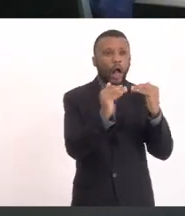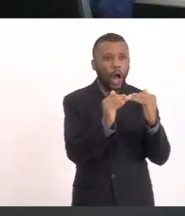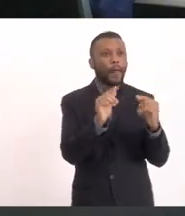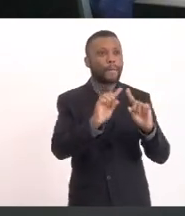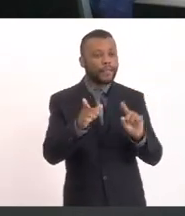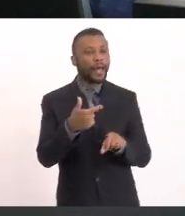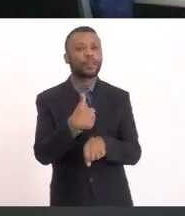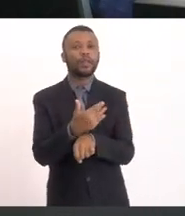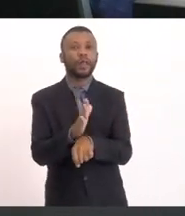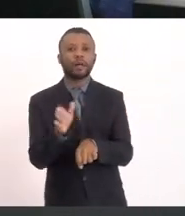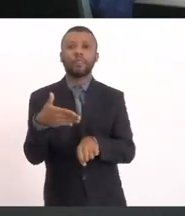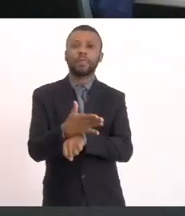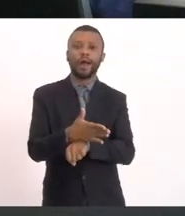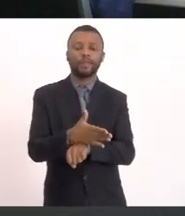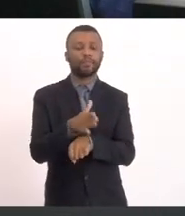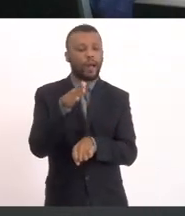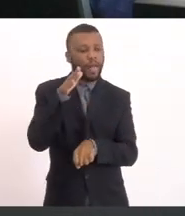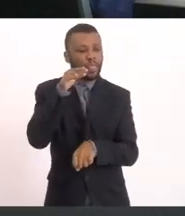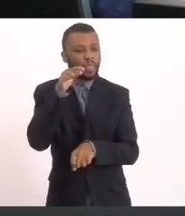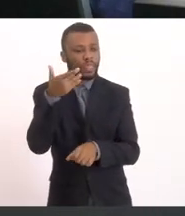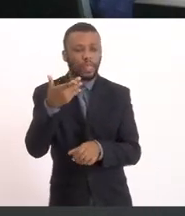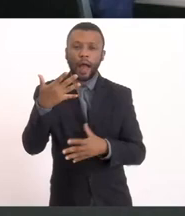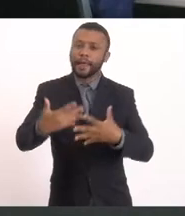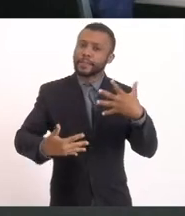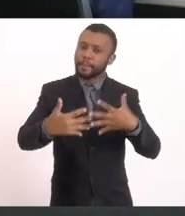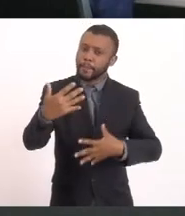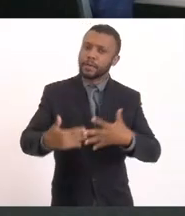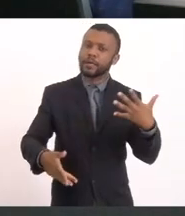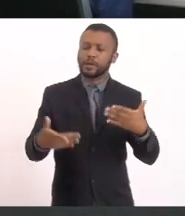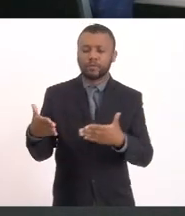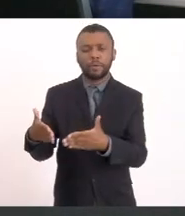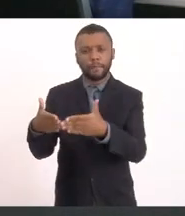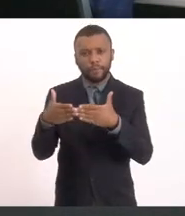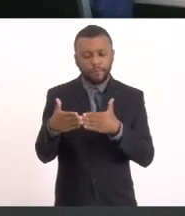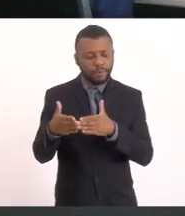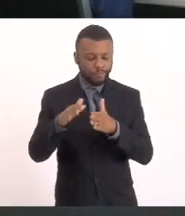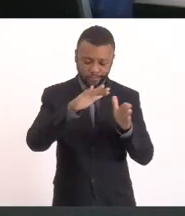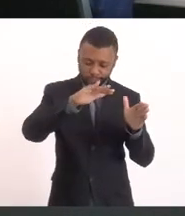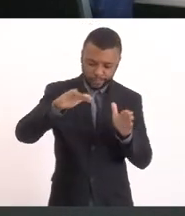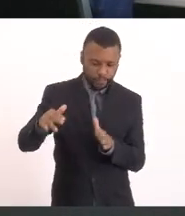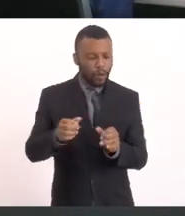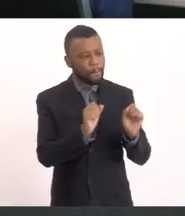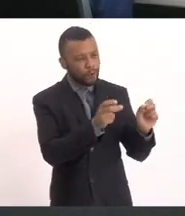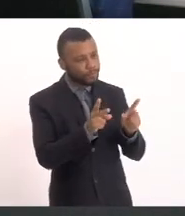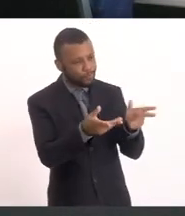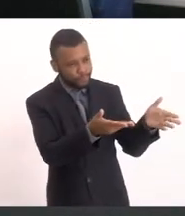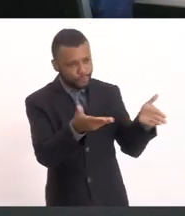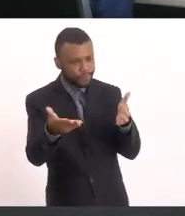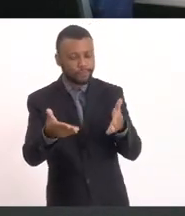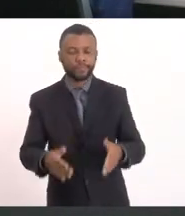Por gentileza Dá prosseguimento Por favor Doutora A